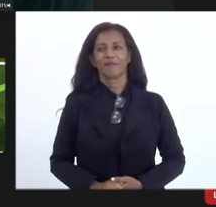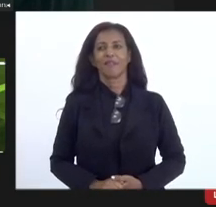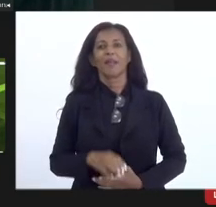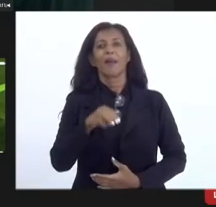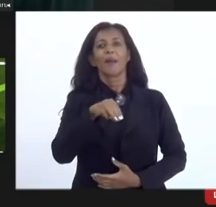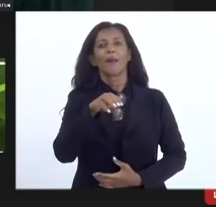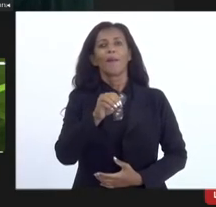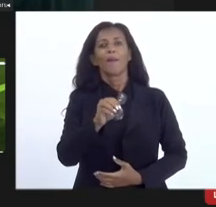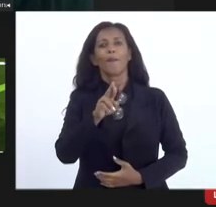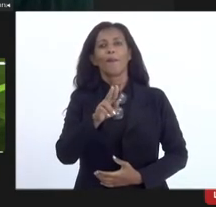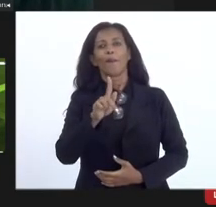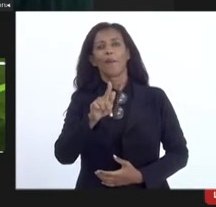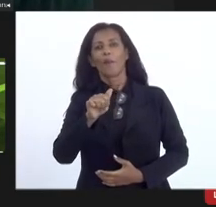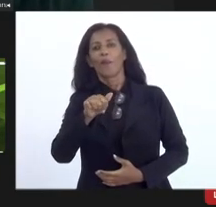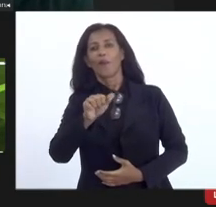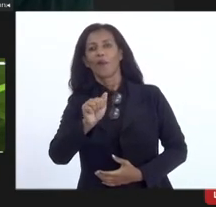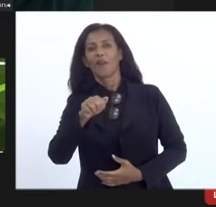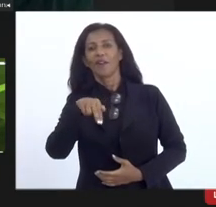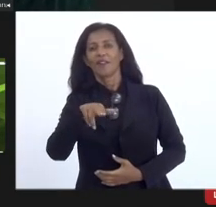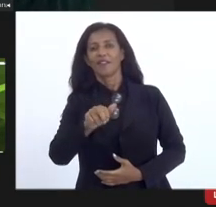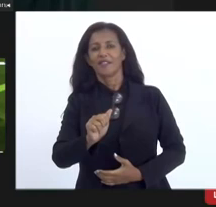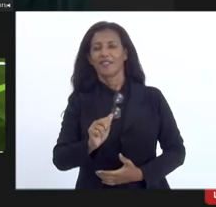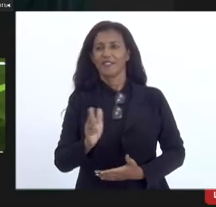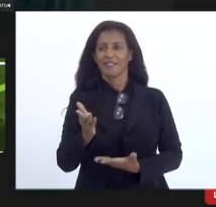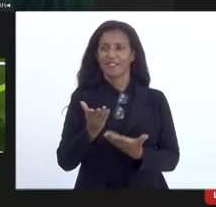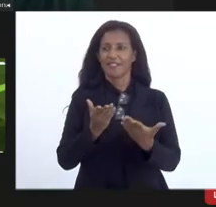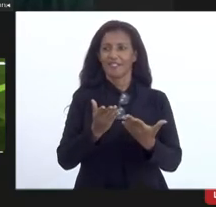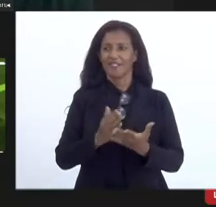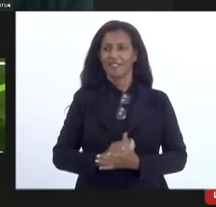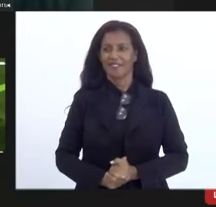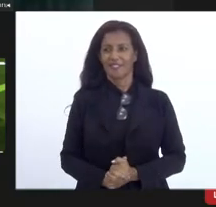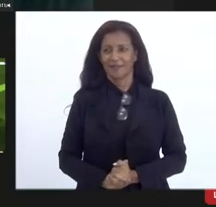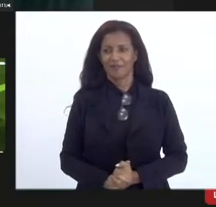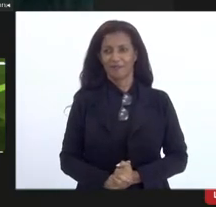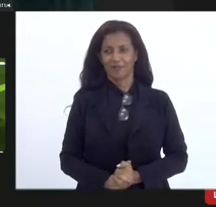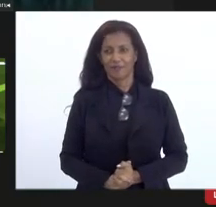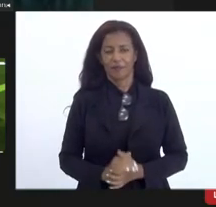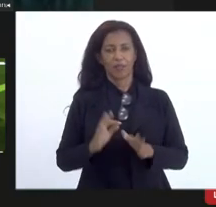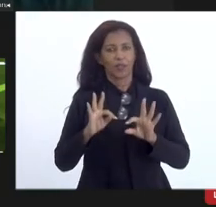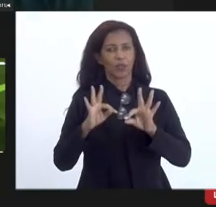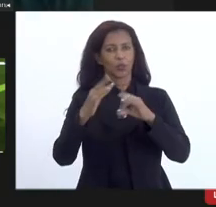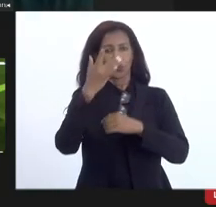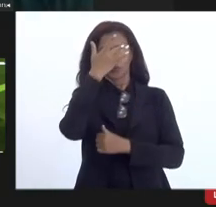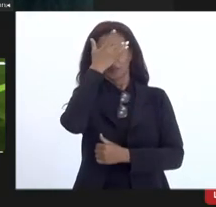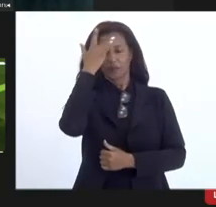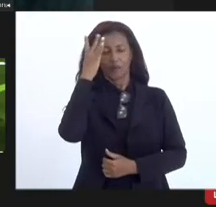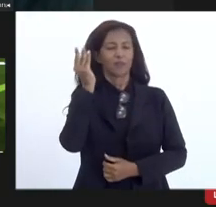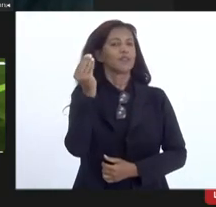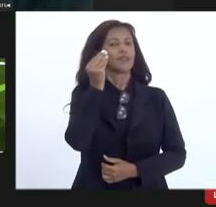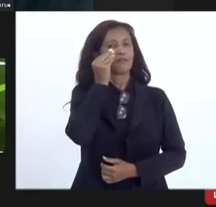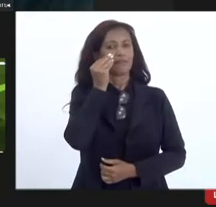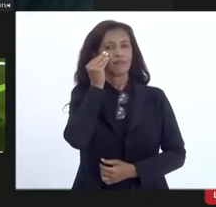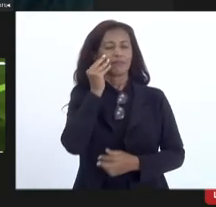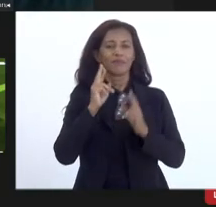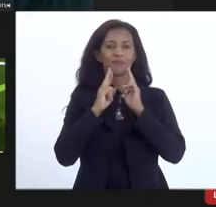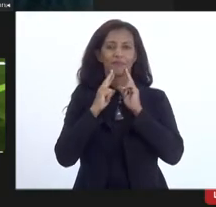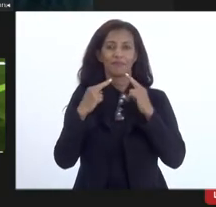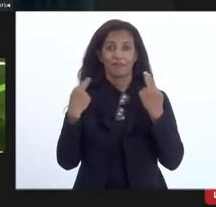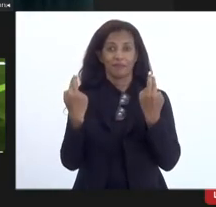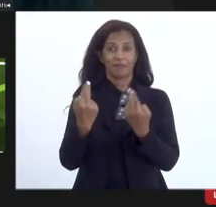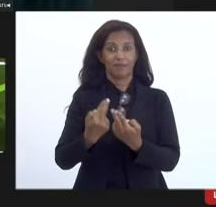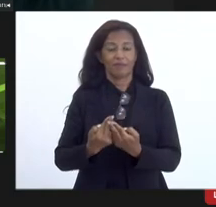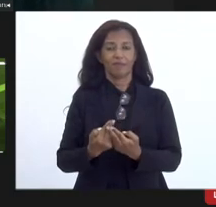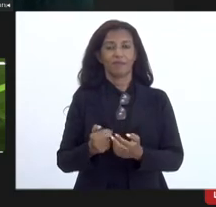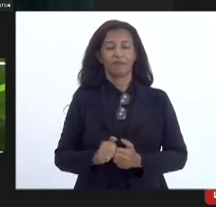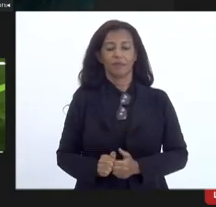Morgana, para você. Muito grata. Para todas as pessoas que acompanharam a audiência, que